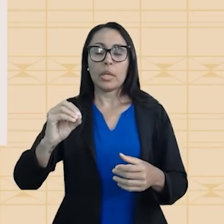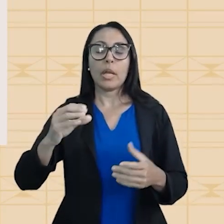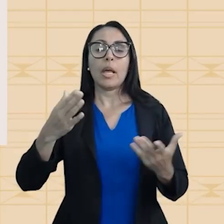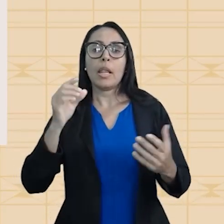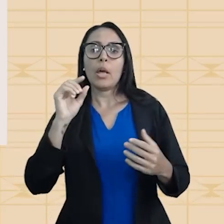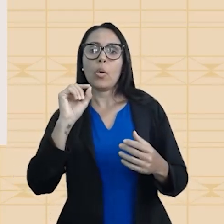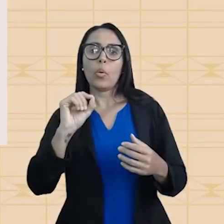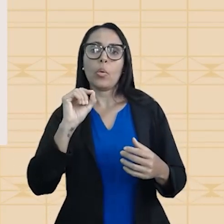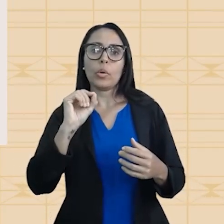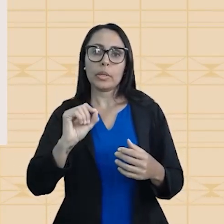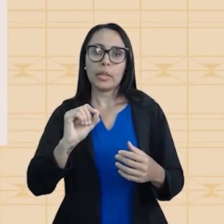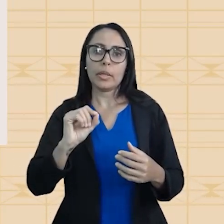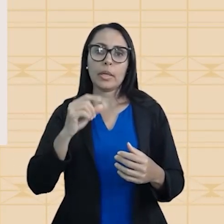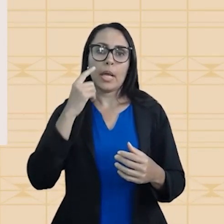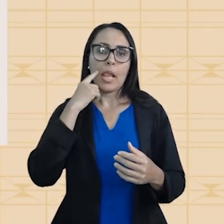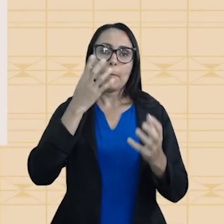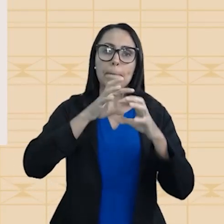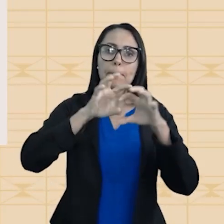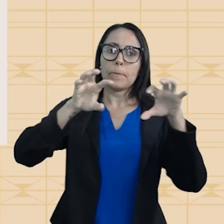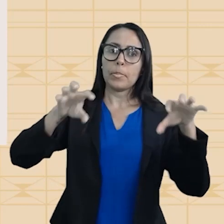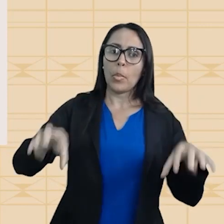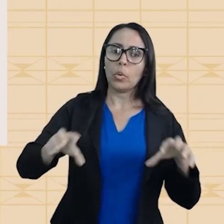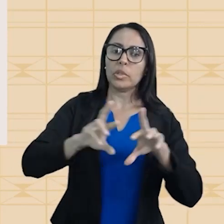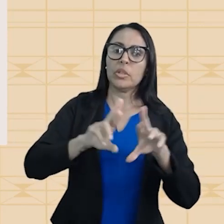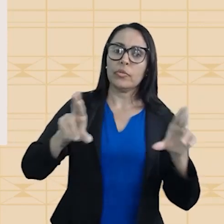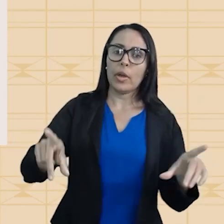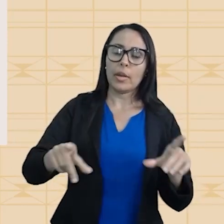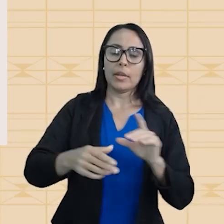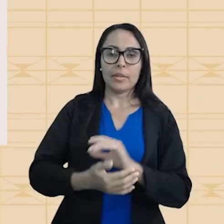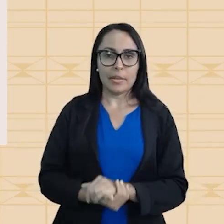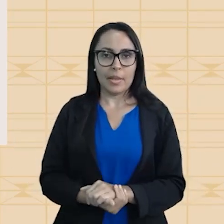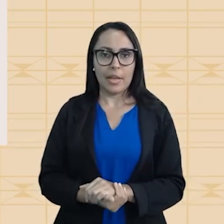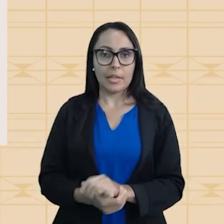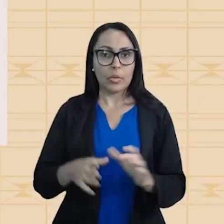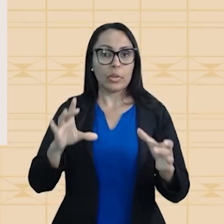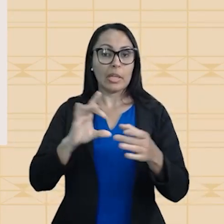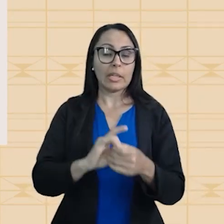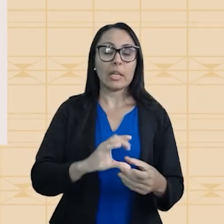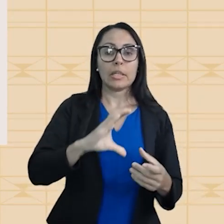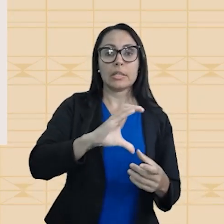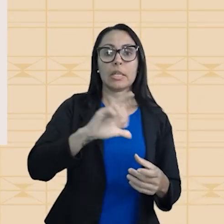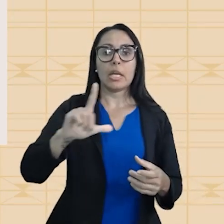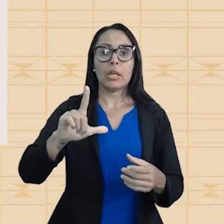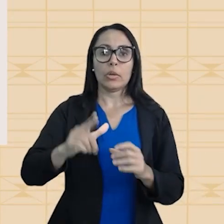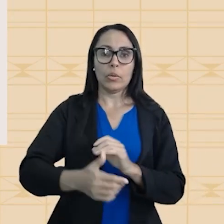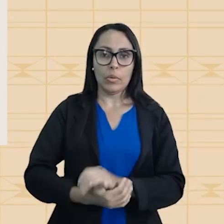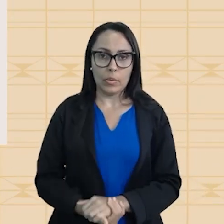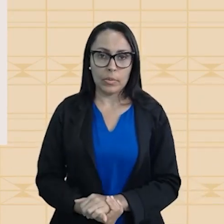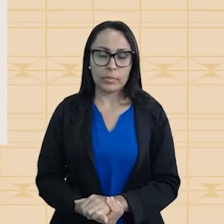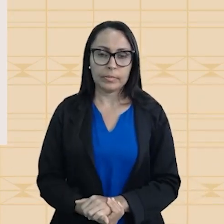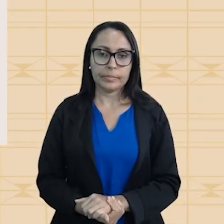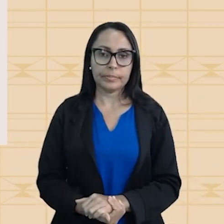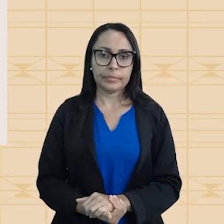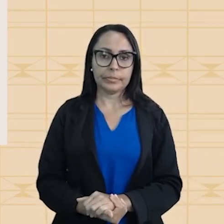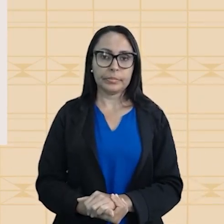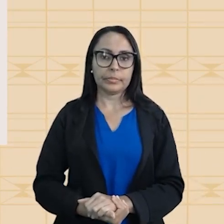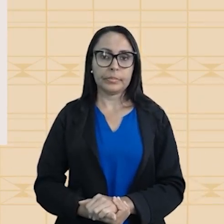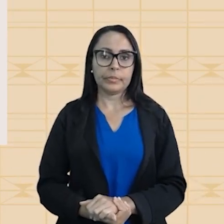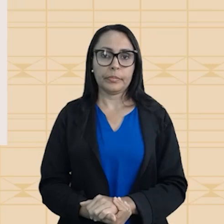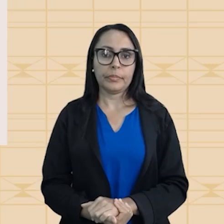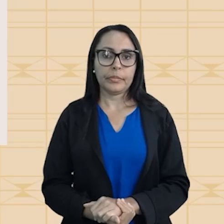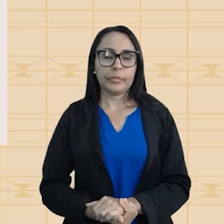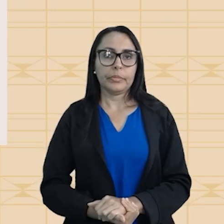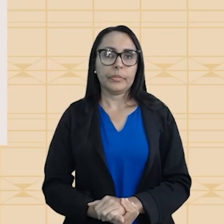ela é o quê? Ela é de polo, de polo. Nesse caso, o hidrogênio está ligado ao cloro. Não é ligação de hidrogênio. É polar?